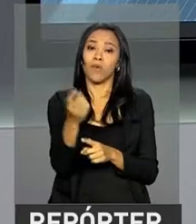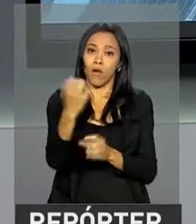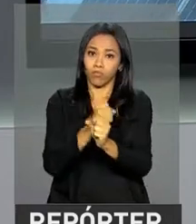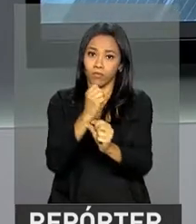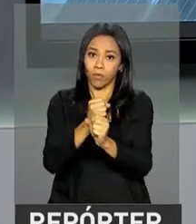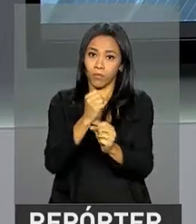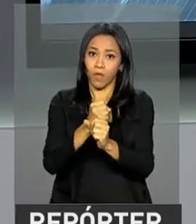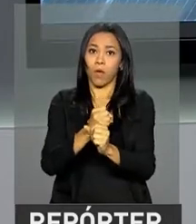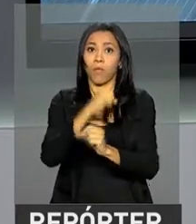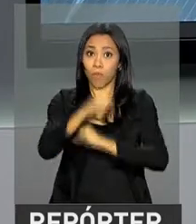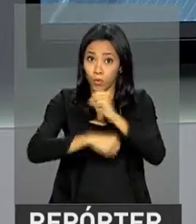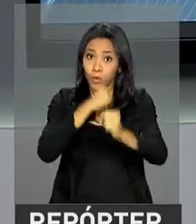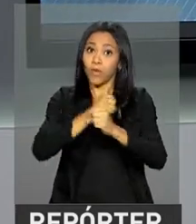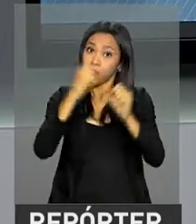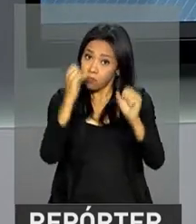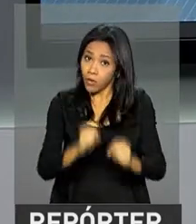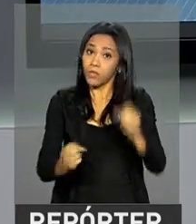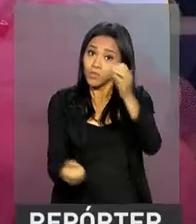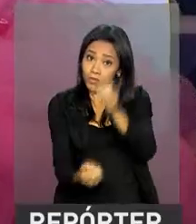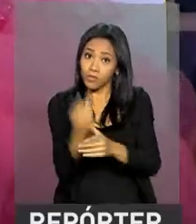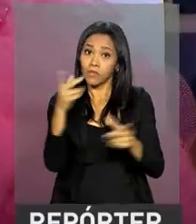podem se transformar num MEI.